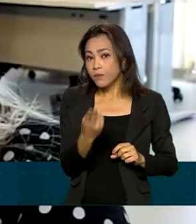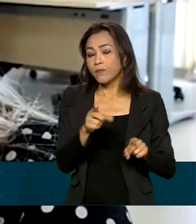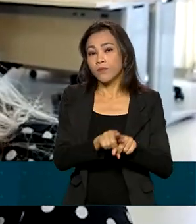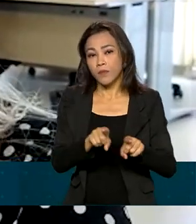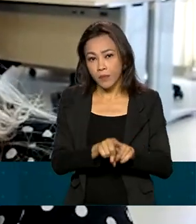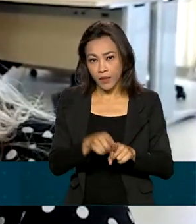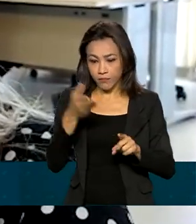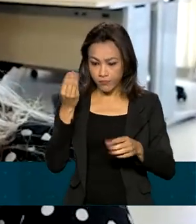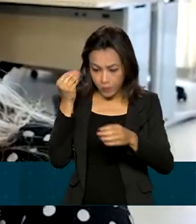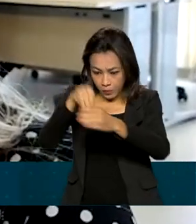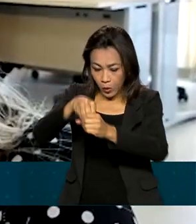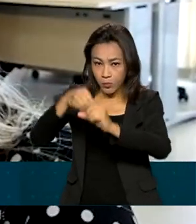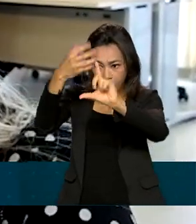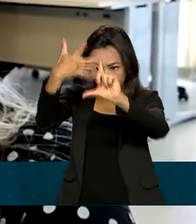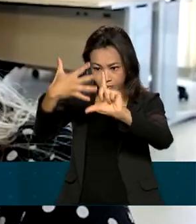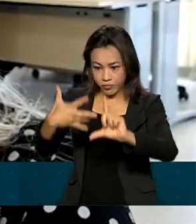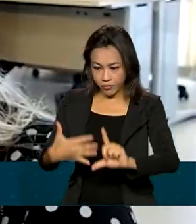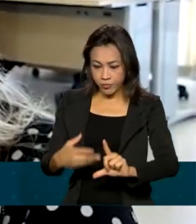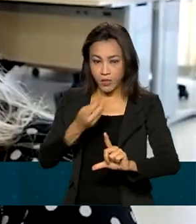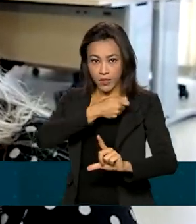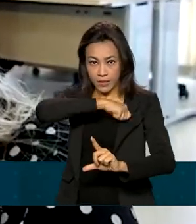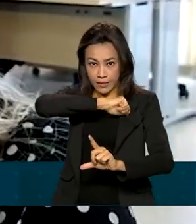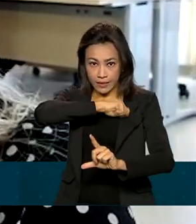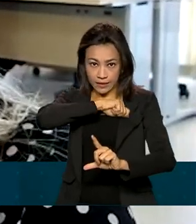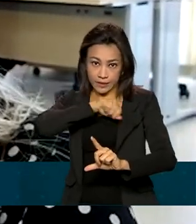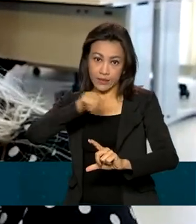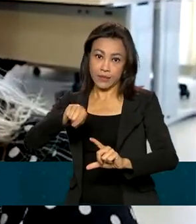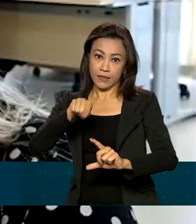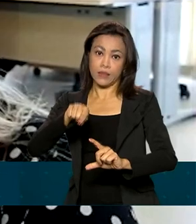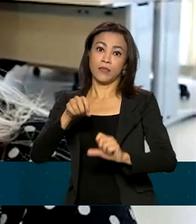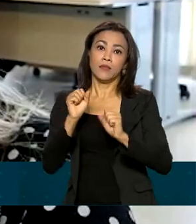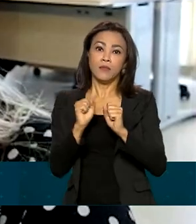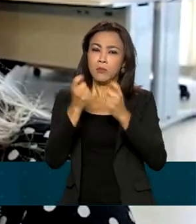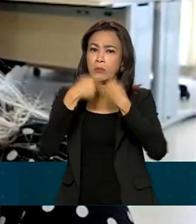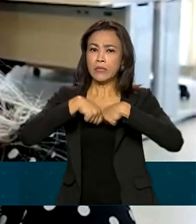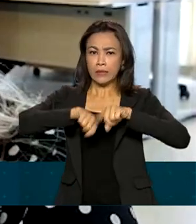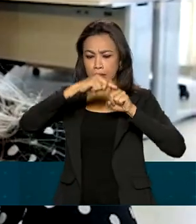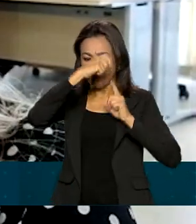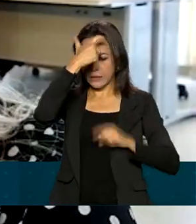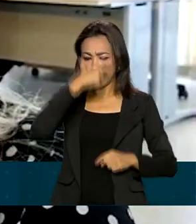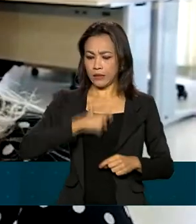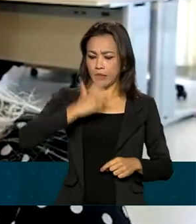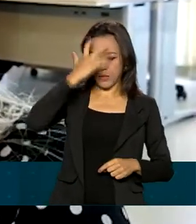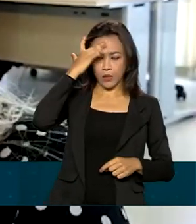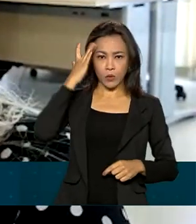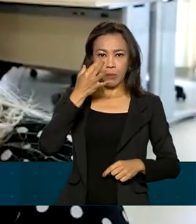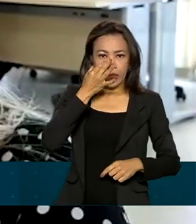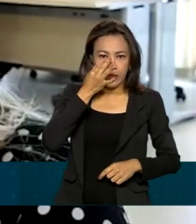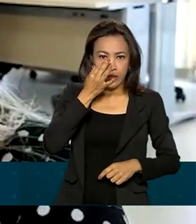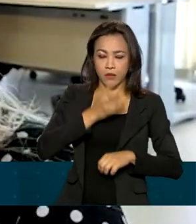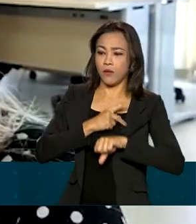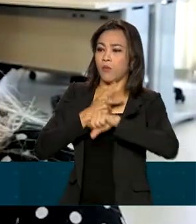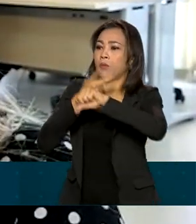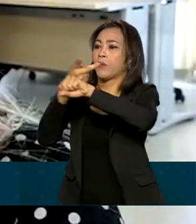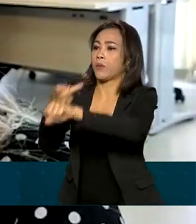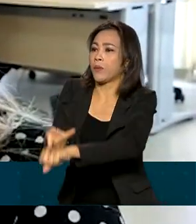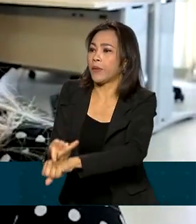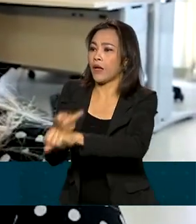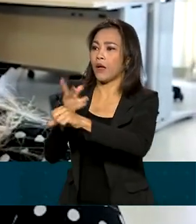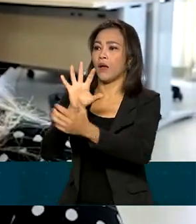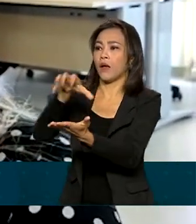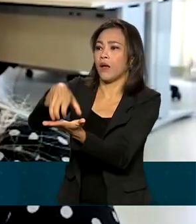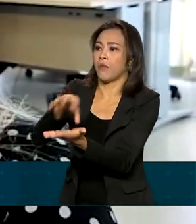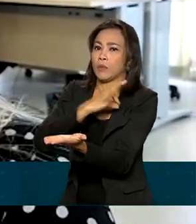no portal da Delegacia Virtual. Então, o cidadão não necessitará buscar uma unidade policial, uma